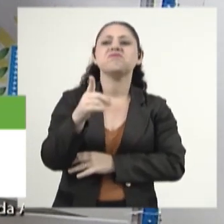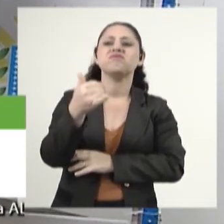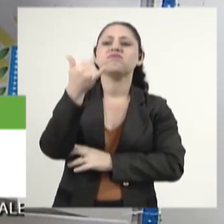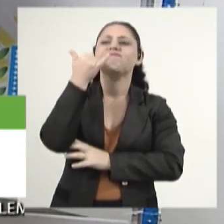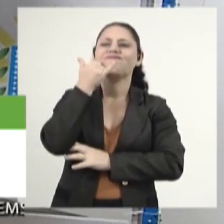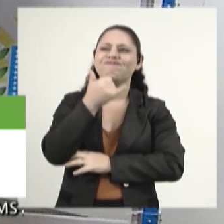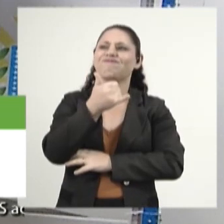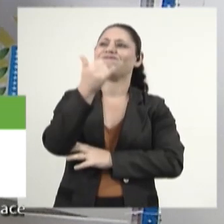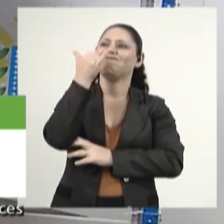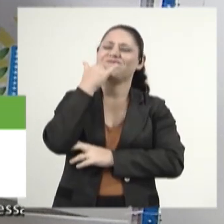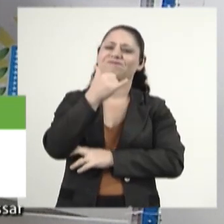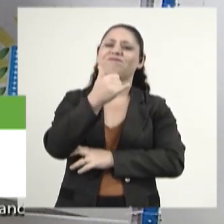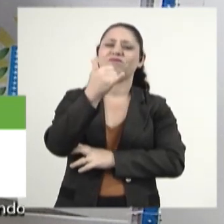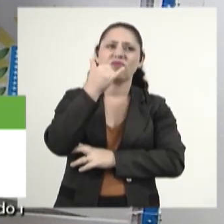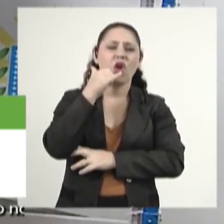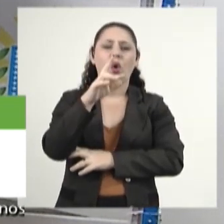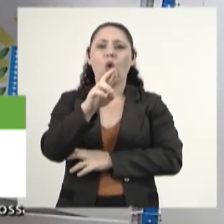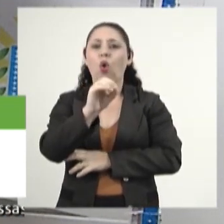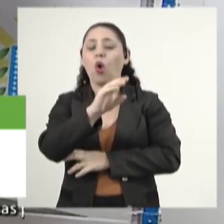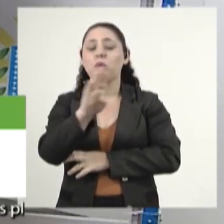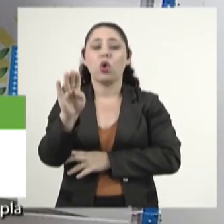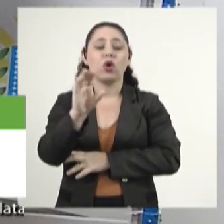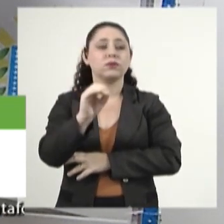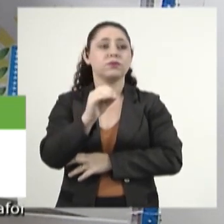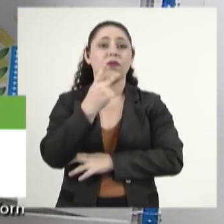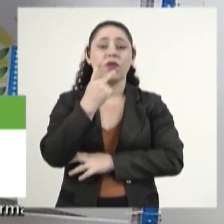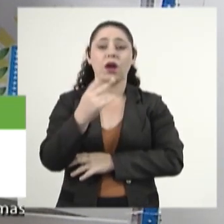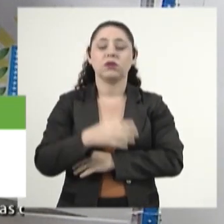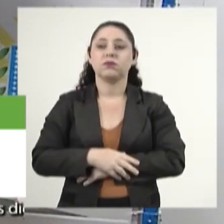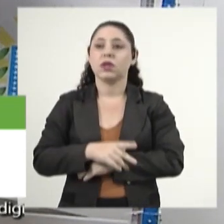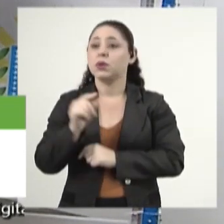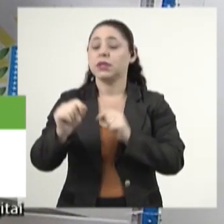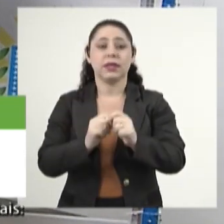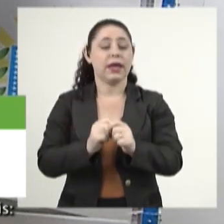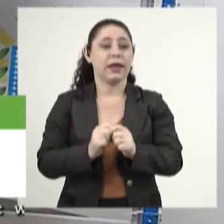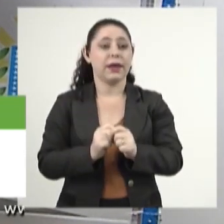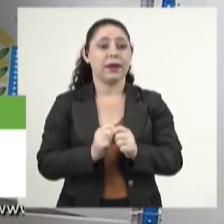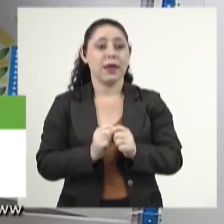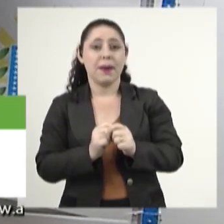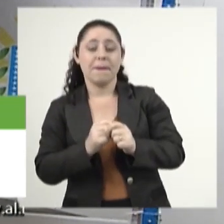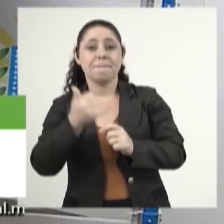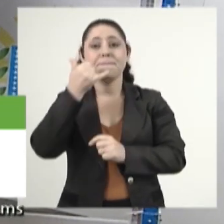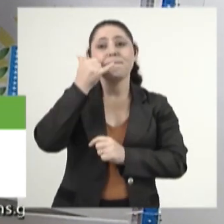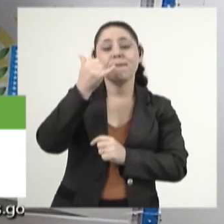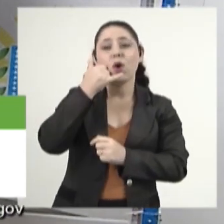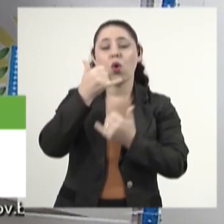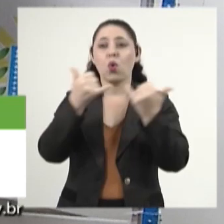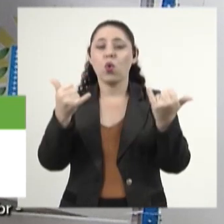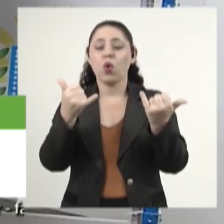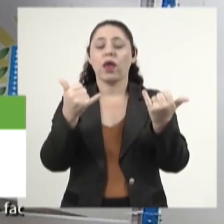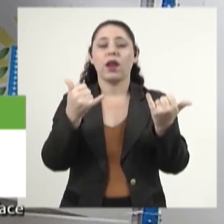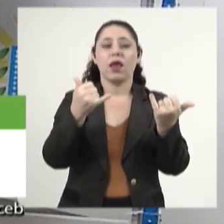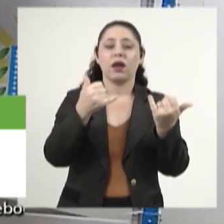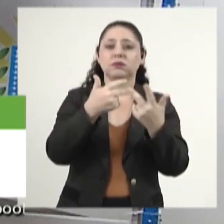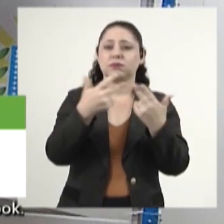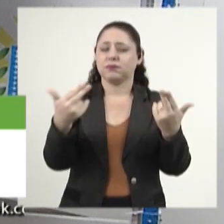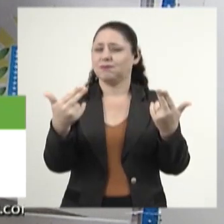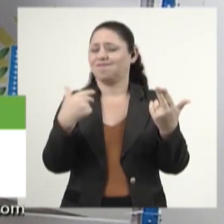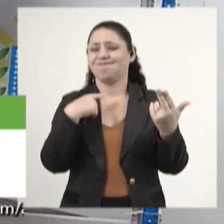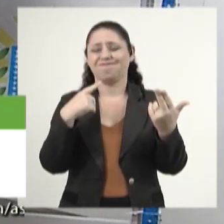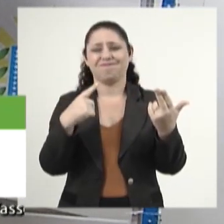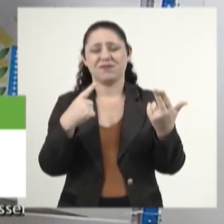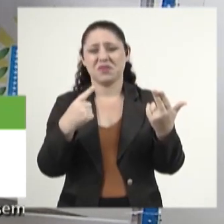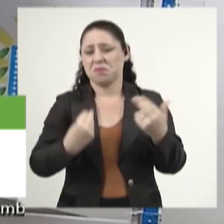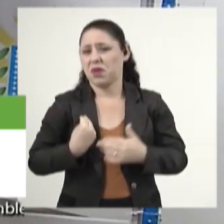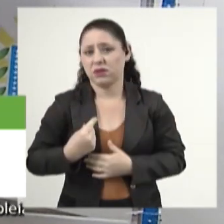ligações no celular daqueles robôs fazendo várias ofertas de promoções, planos, de operadoras, né? É uma situação